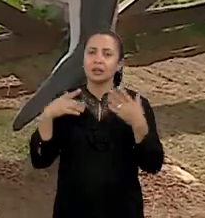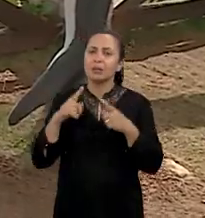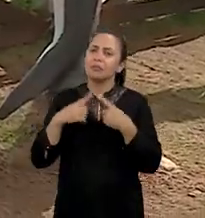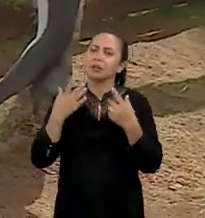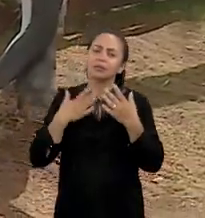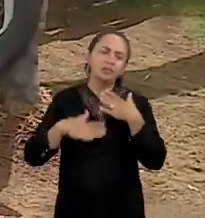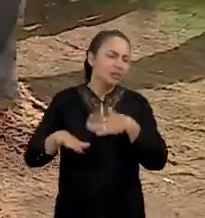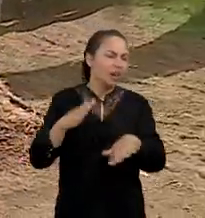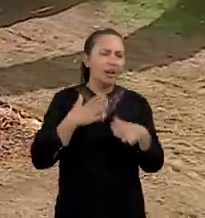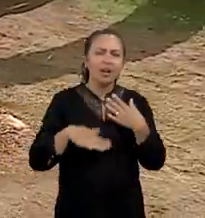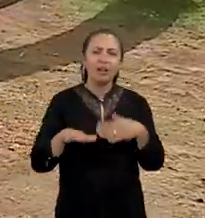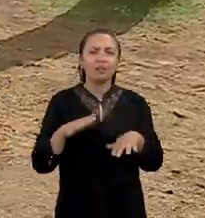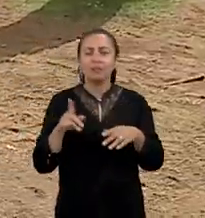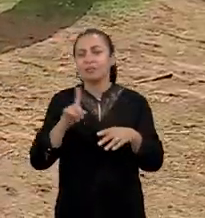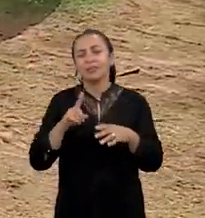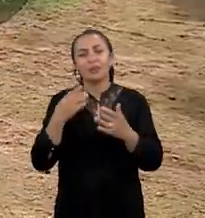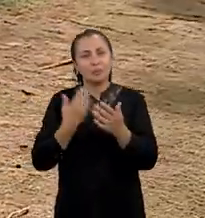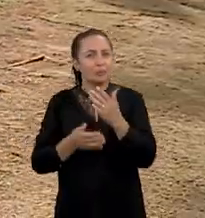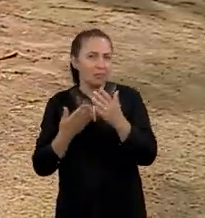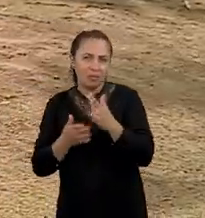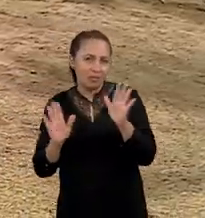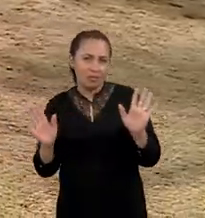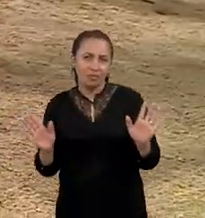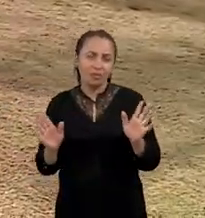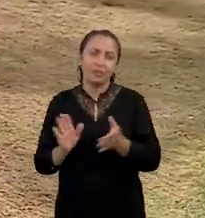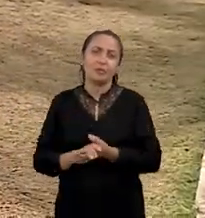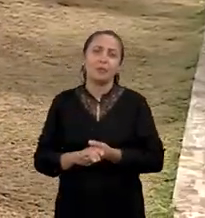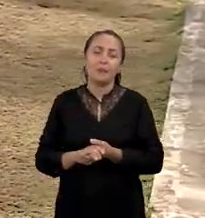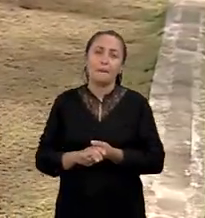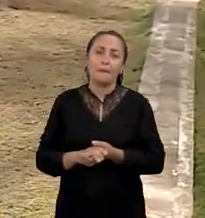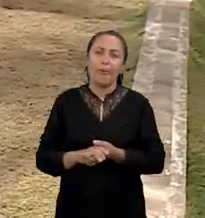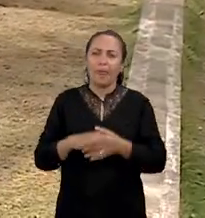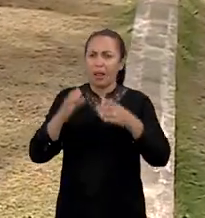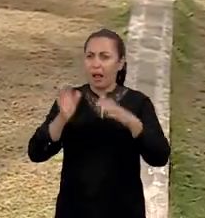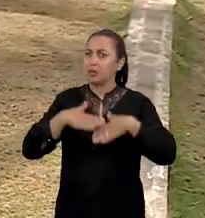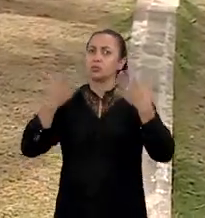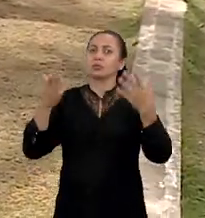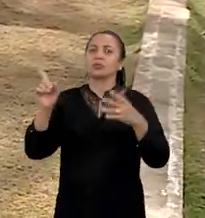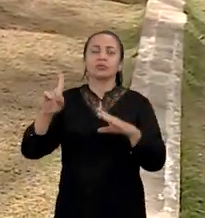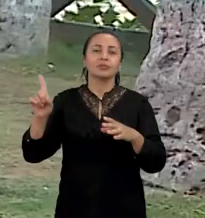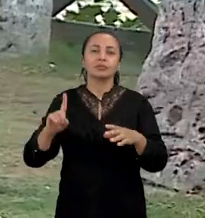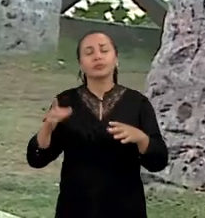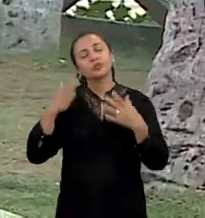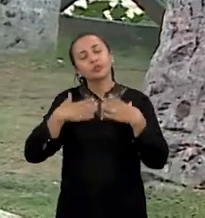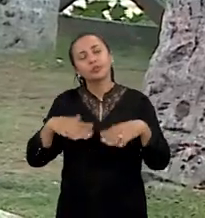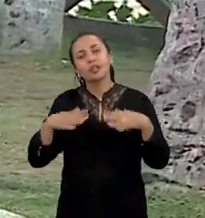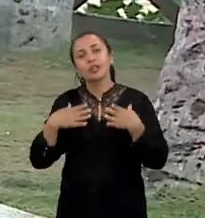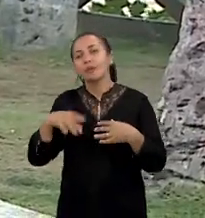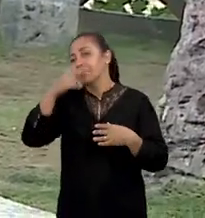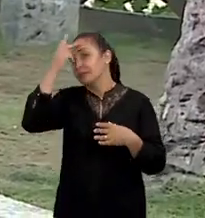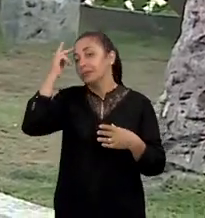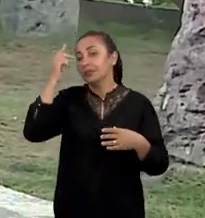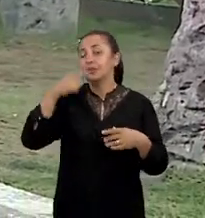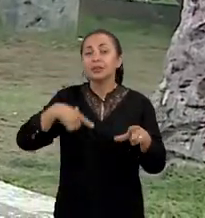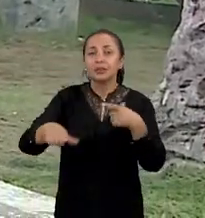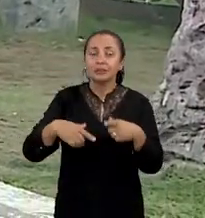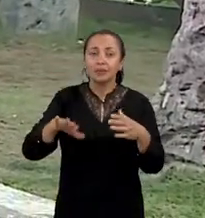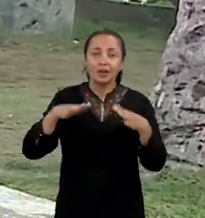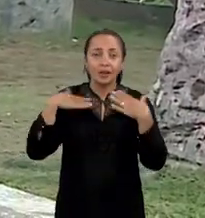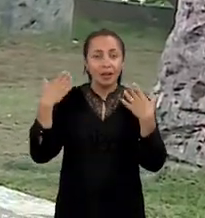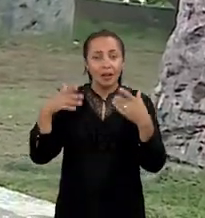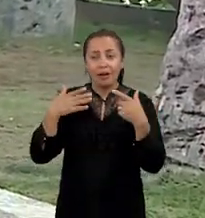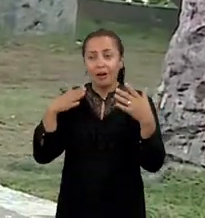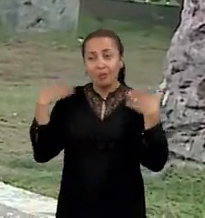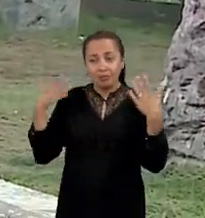com muita tranquilidade, sem prejudicar a atividade. É preciso que os operadores de turismo local, eles